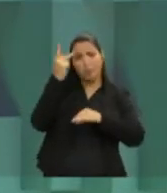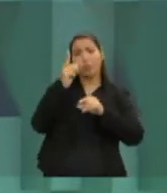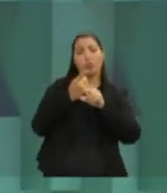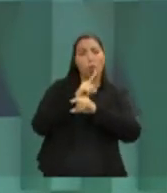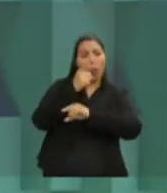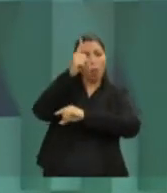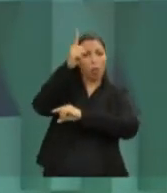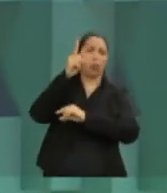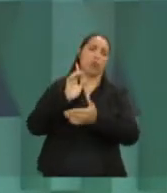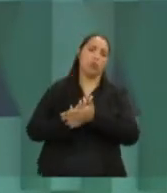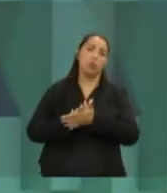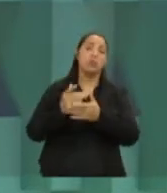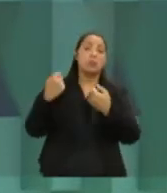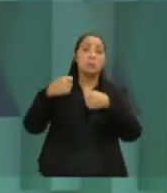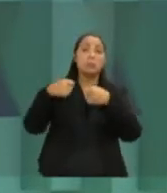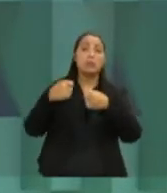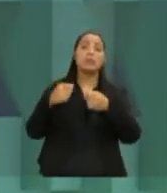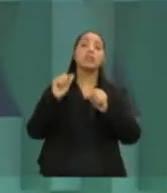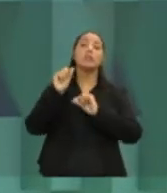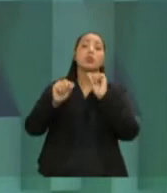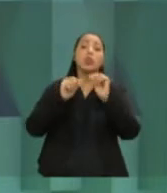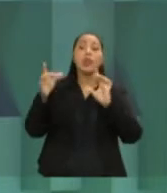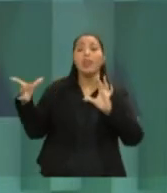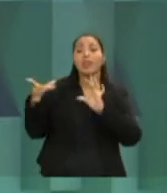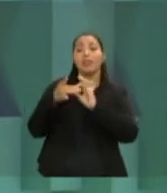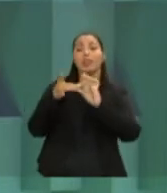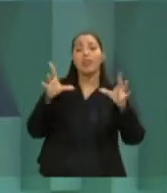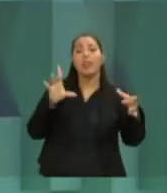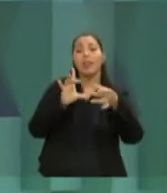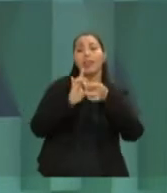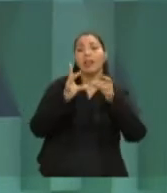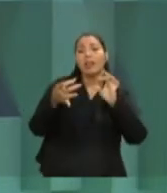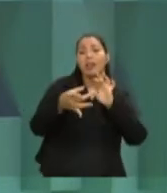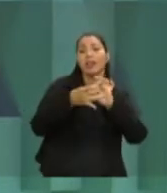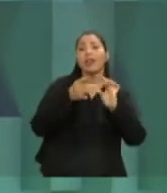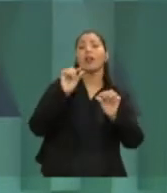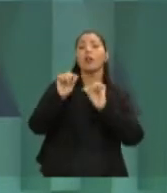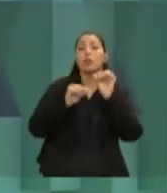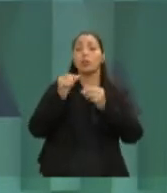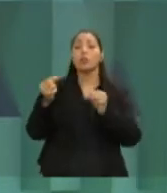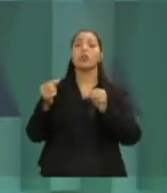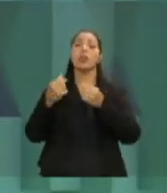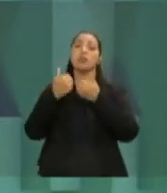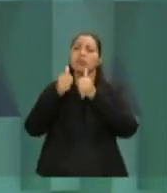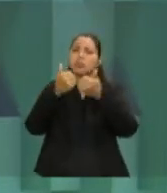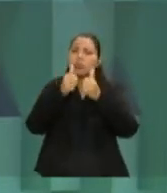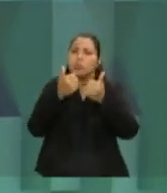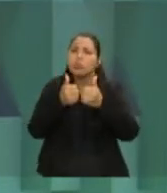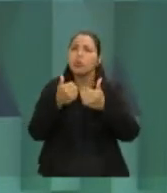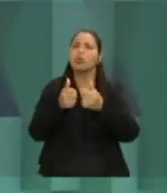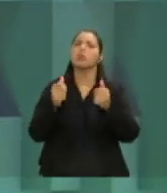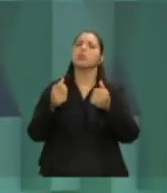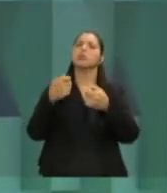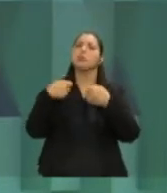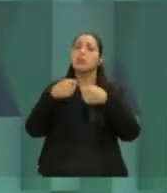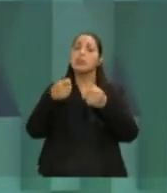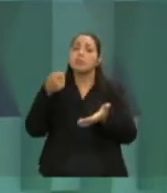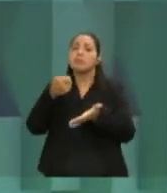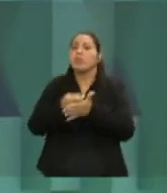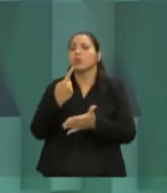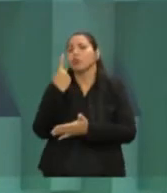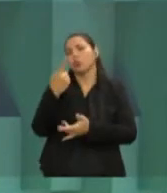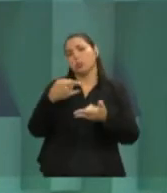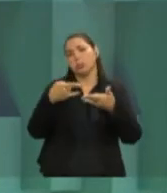integrar o sistema de transporte coletivo, municipal com o estadual. Fazer com que a nossa rede fique mais eficiente com uma passagem única, um